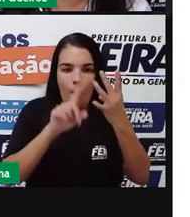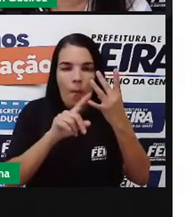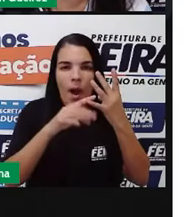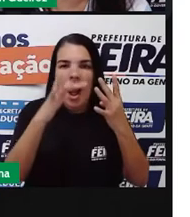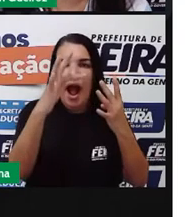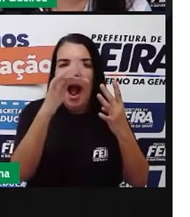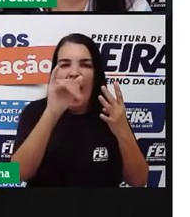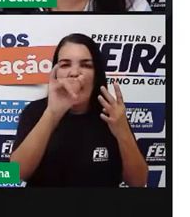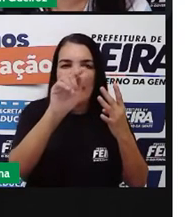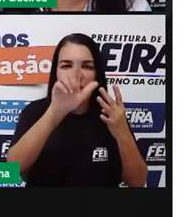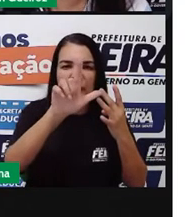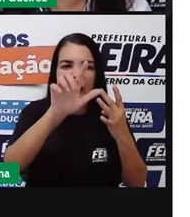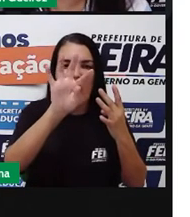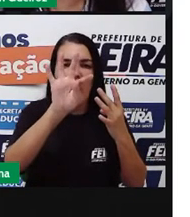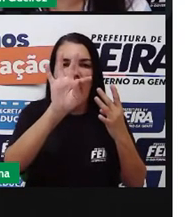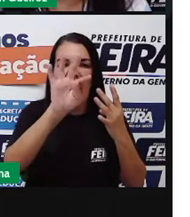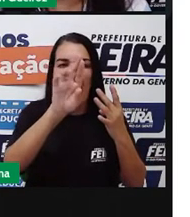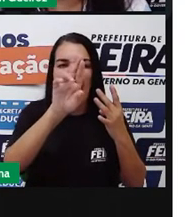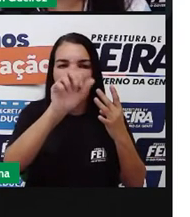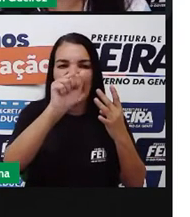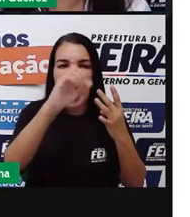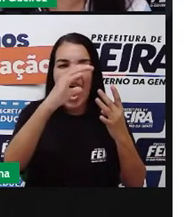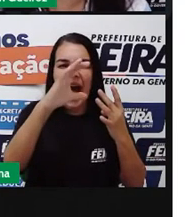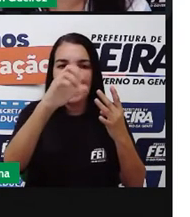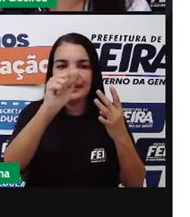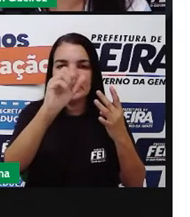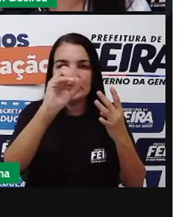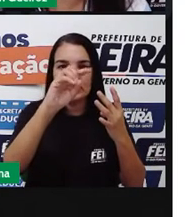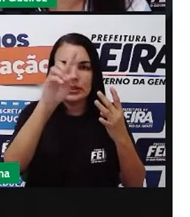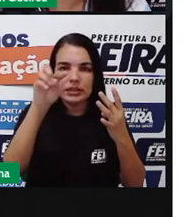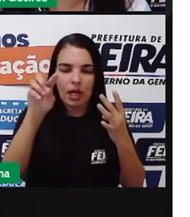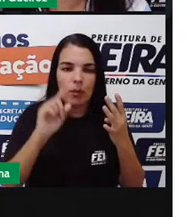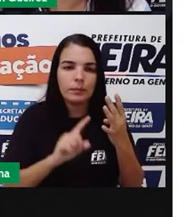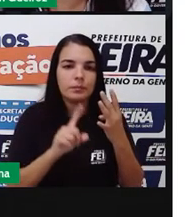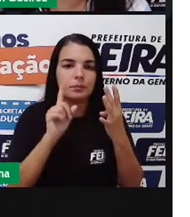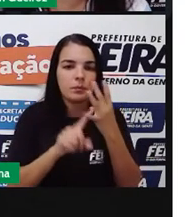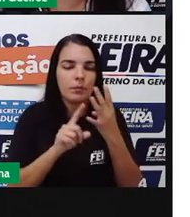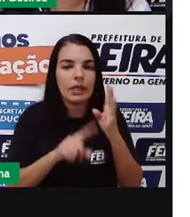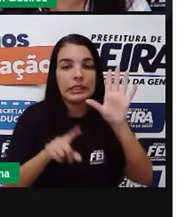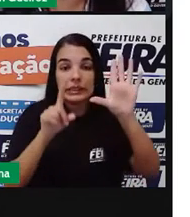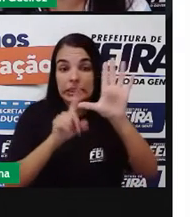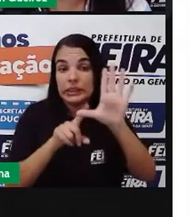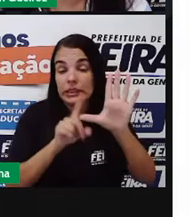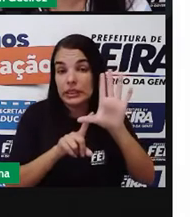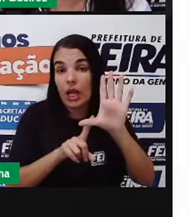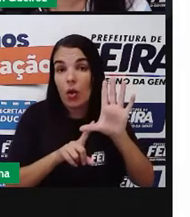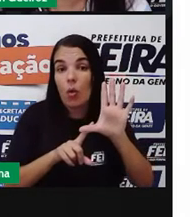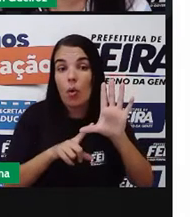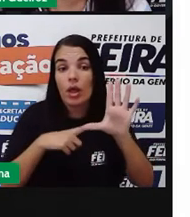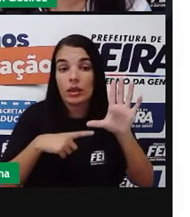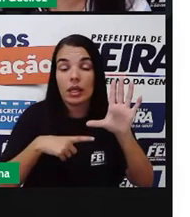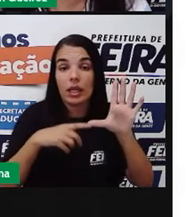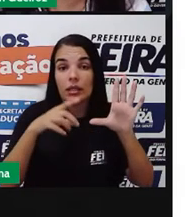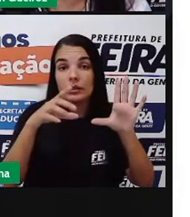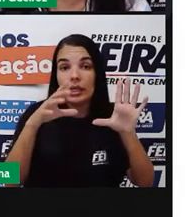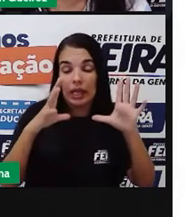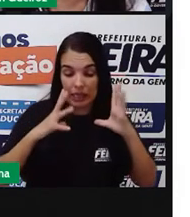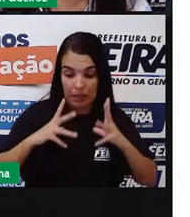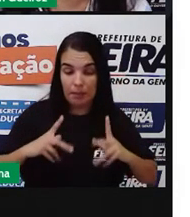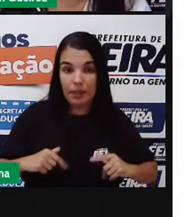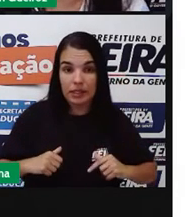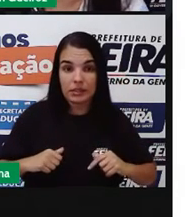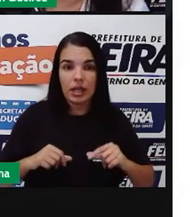ela vai ser desinfectada, né? Vai haver assim a desinfecção. E, por fim,